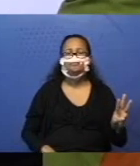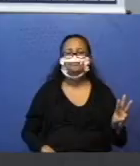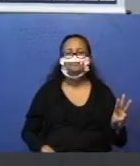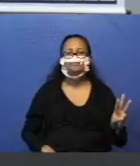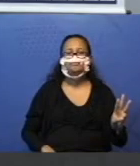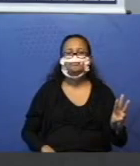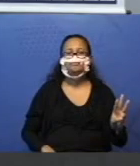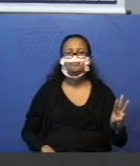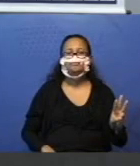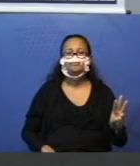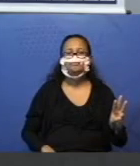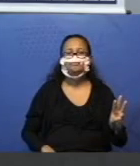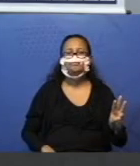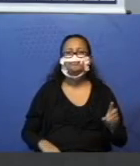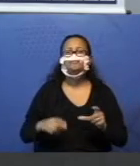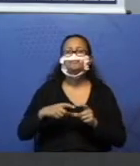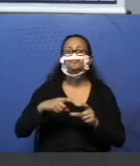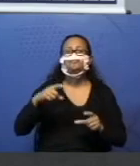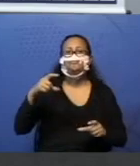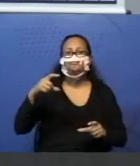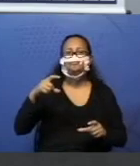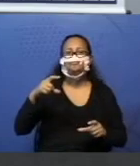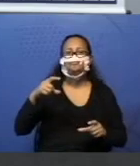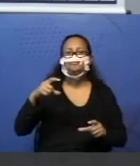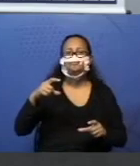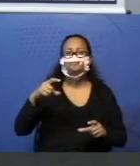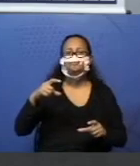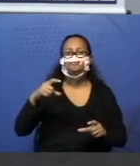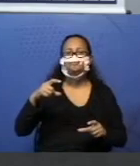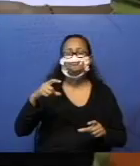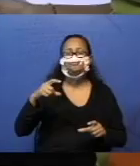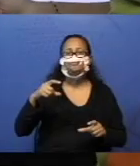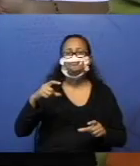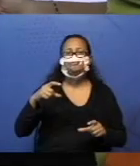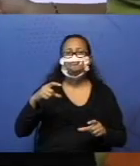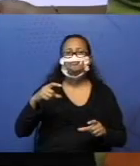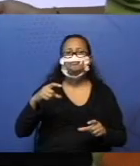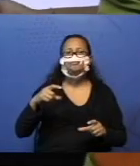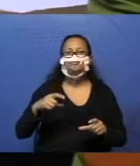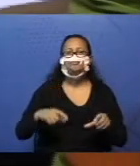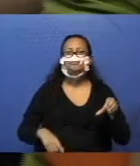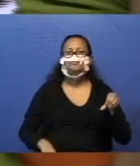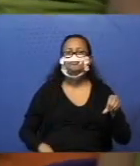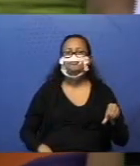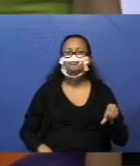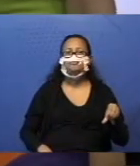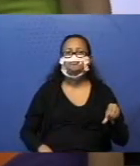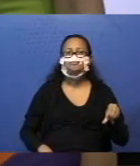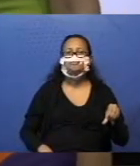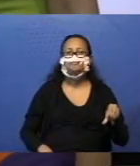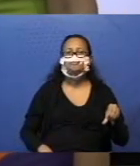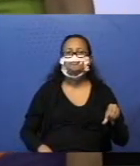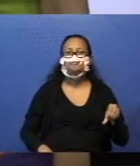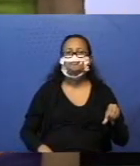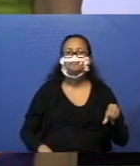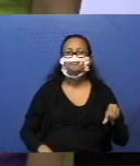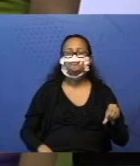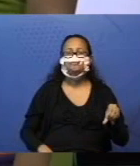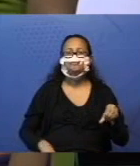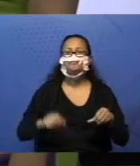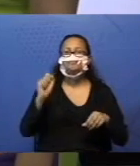Olha só qual barrinha que eu vou precisar. A barrinha de valor 9, que é a barrinha